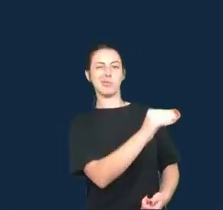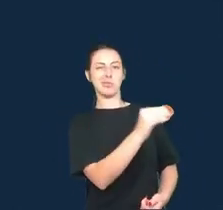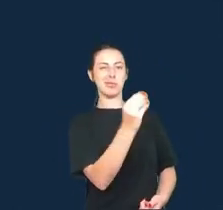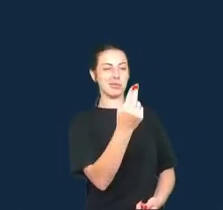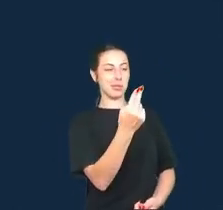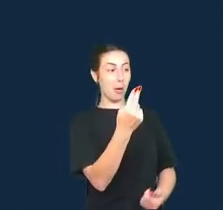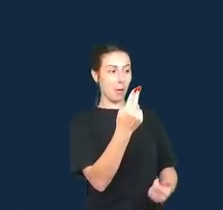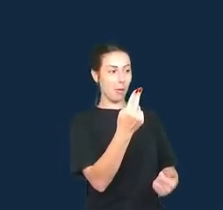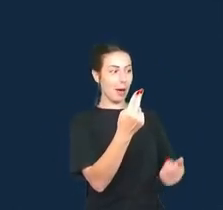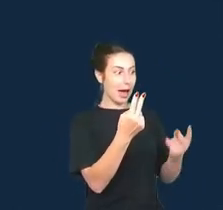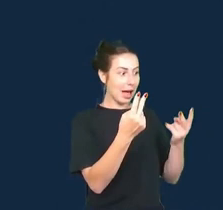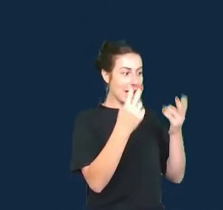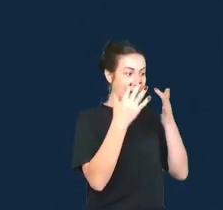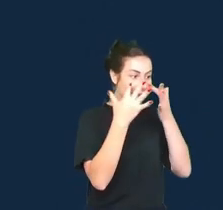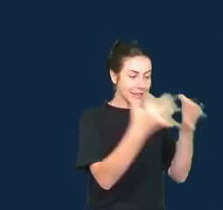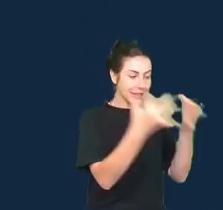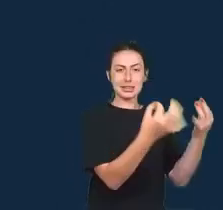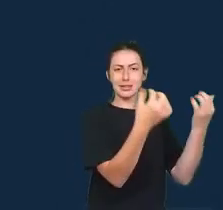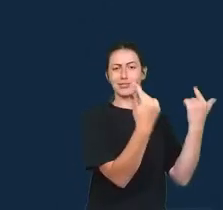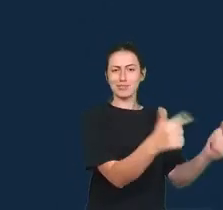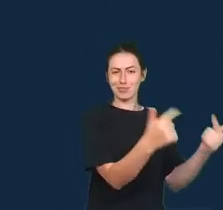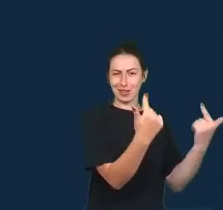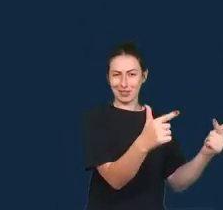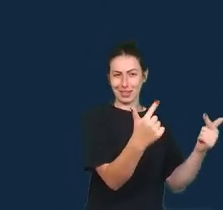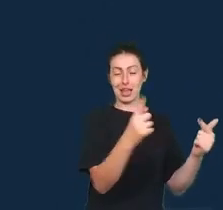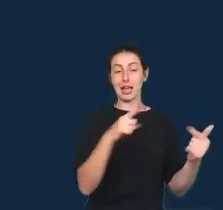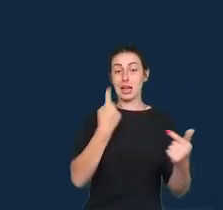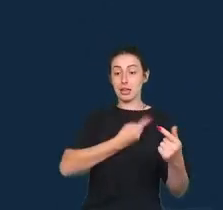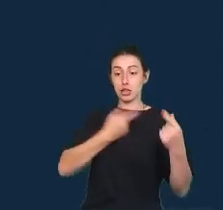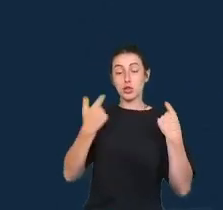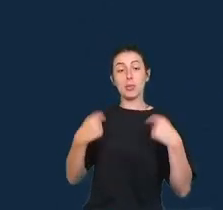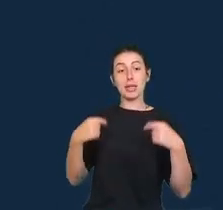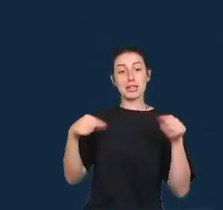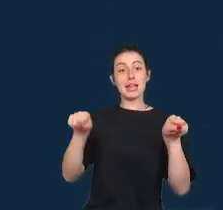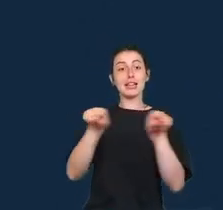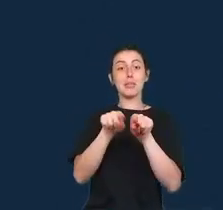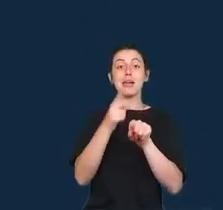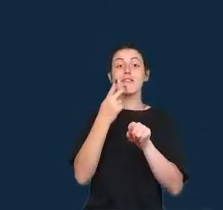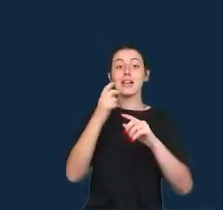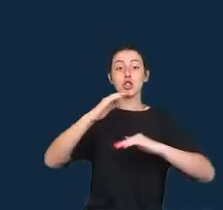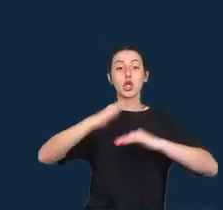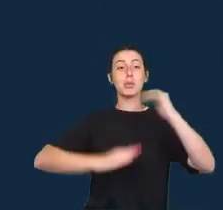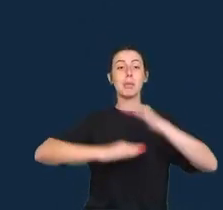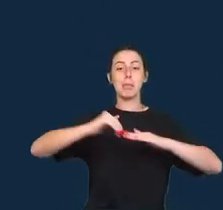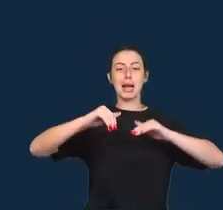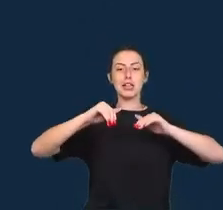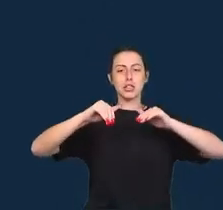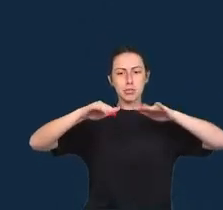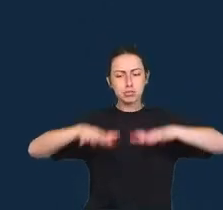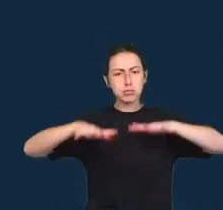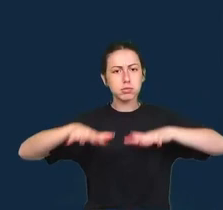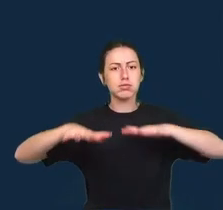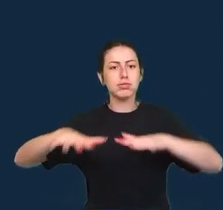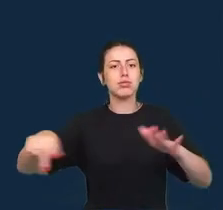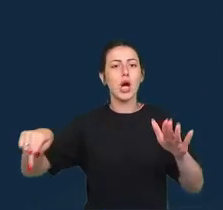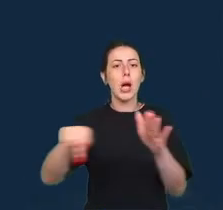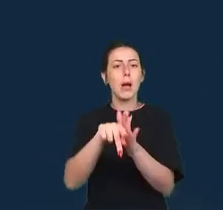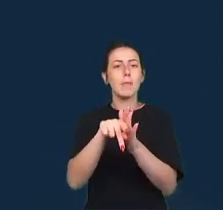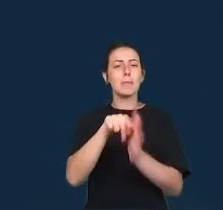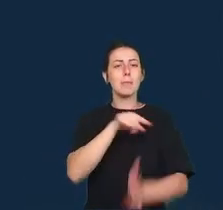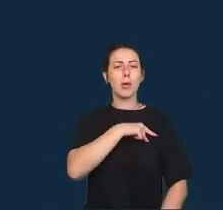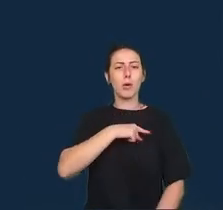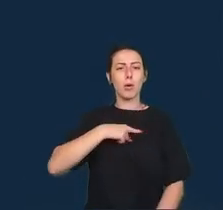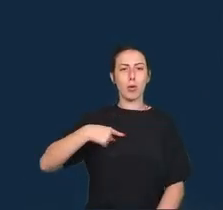cidadãos e práticas de militância na China. e isso trata especialmente com questões